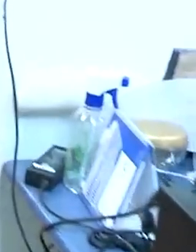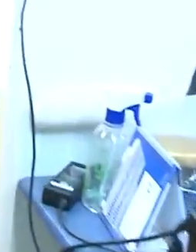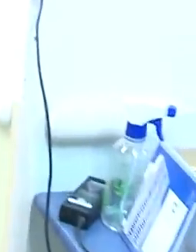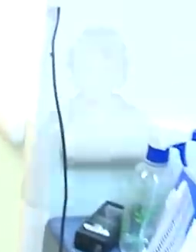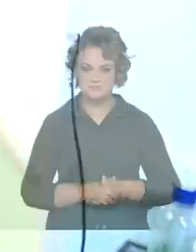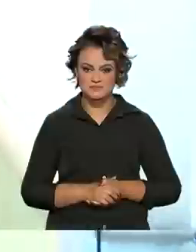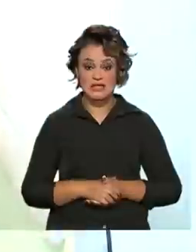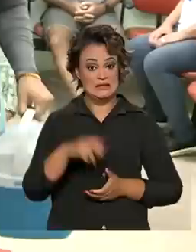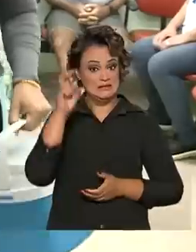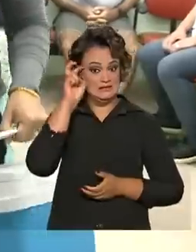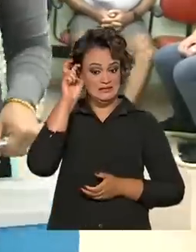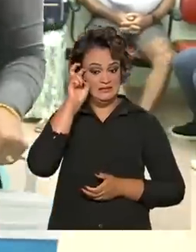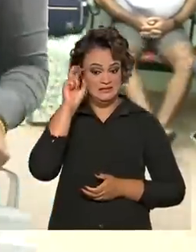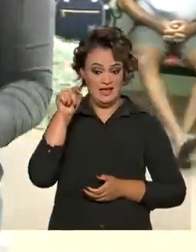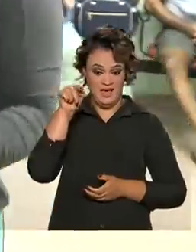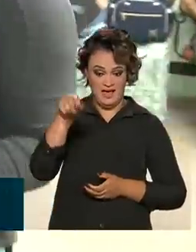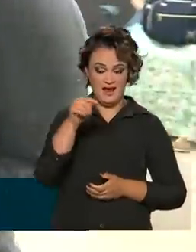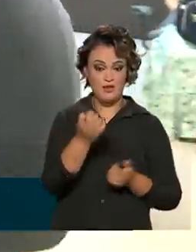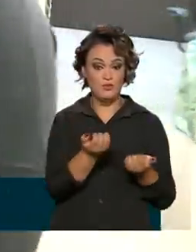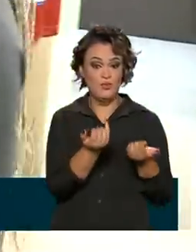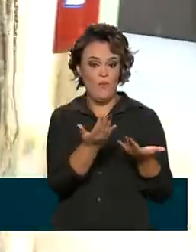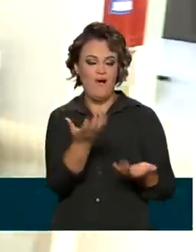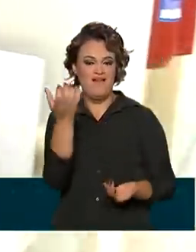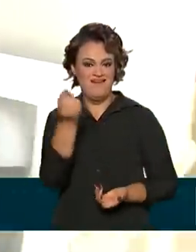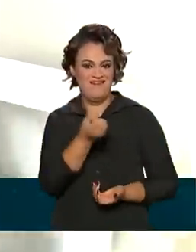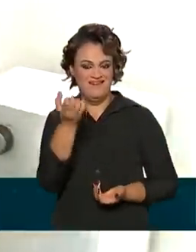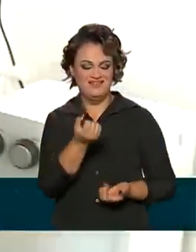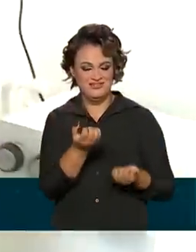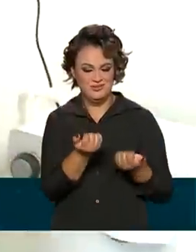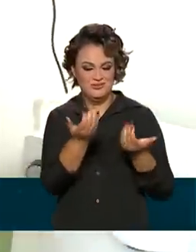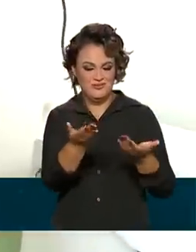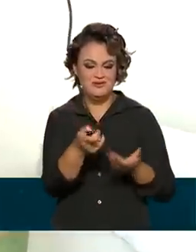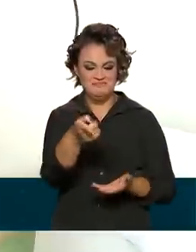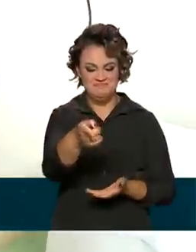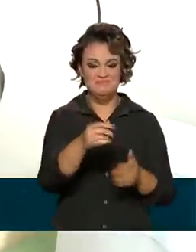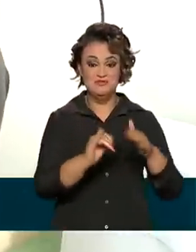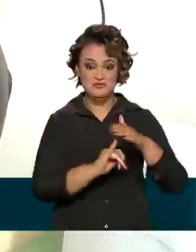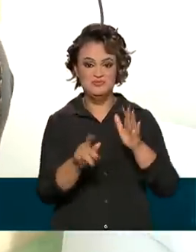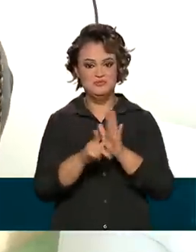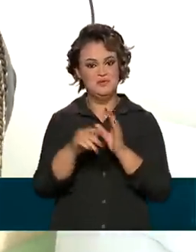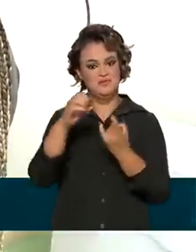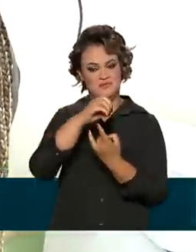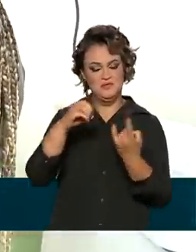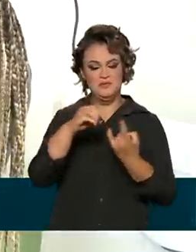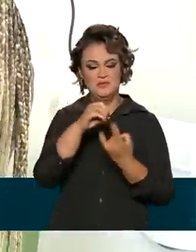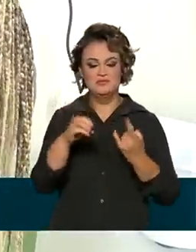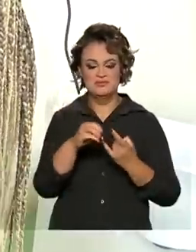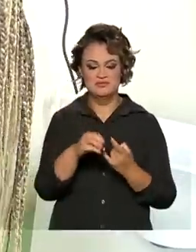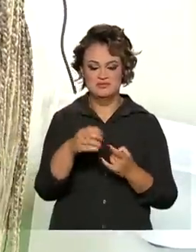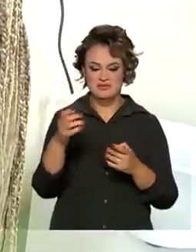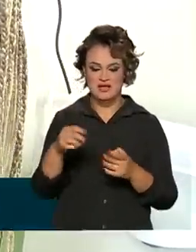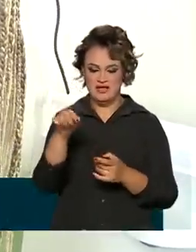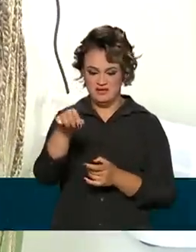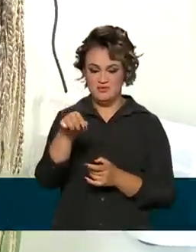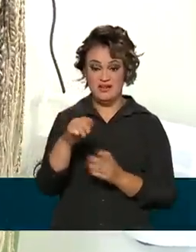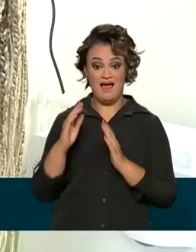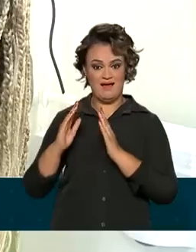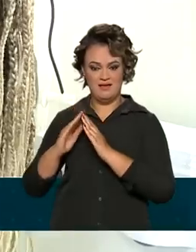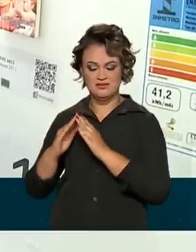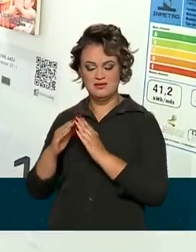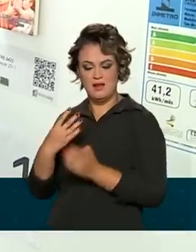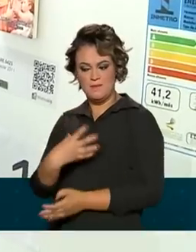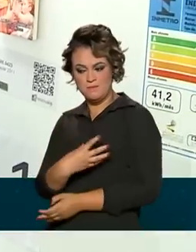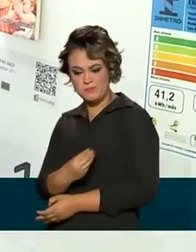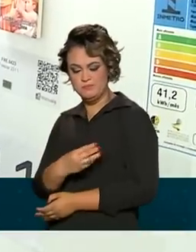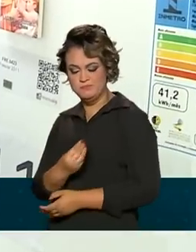Toda quinta-feira, a Rafael doa leite humano para o Instituto Fernandes Figueira, da Fiocruz. O material é coletado em casa durante a